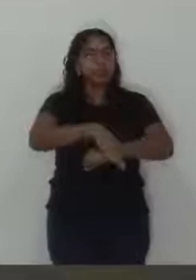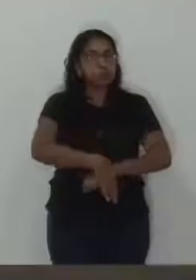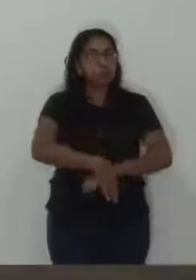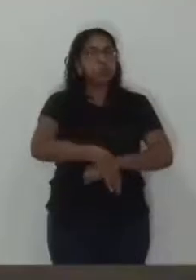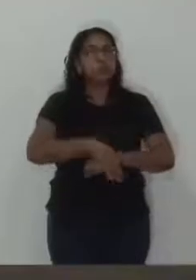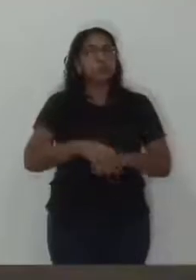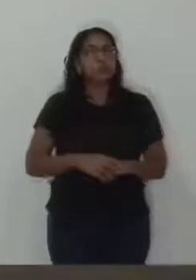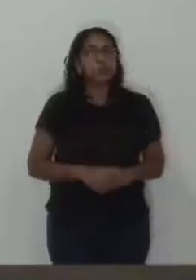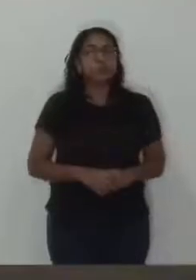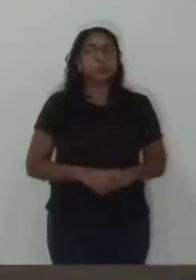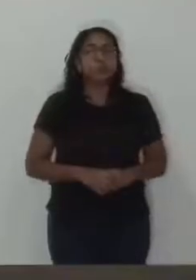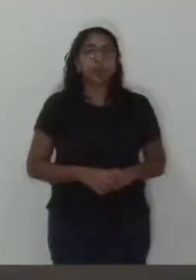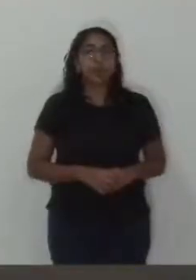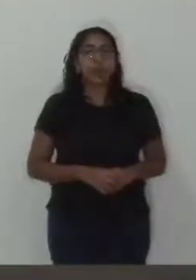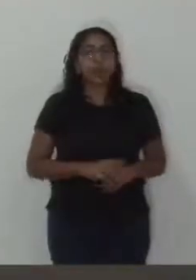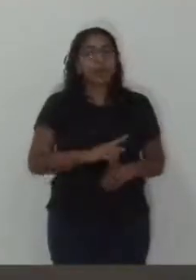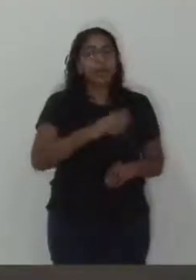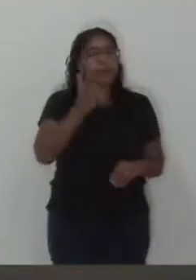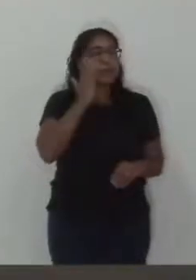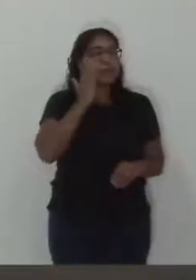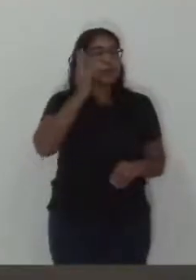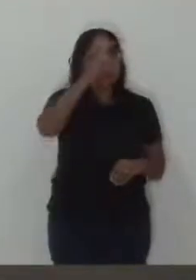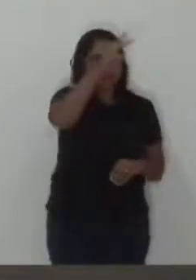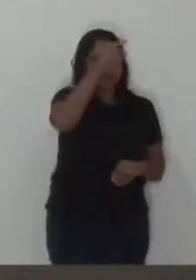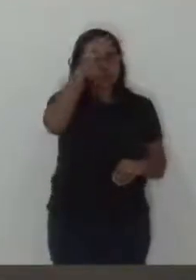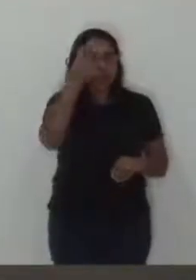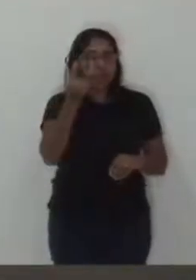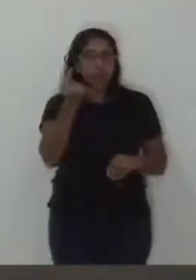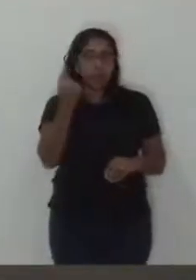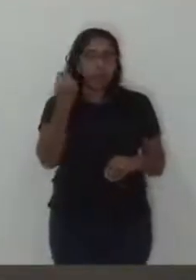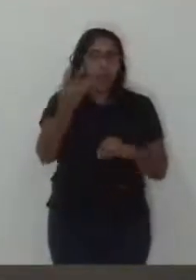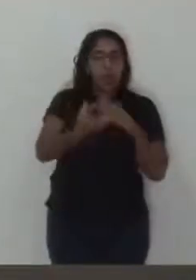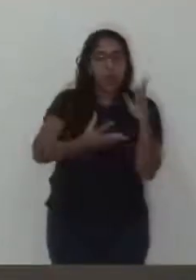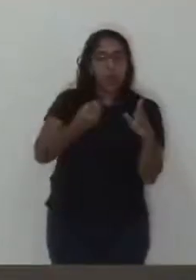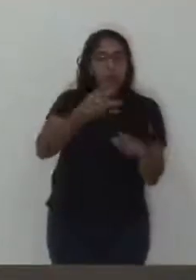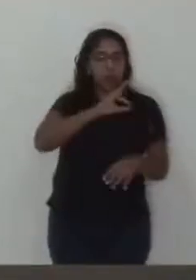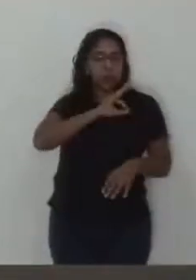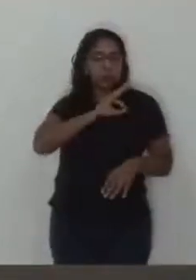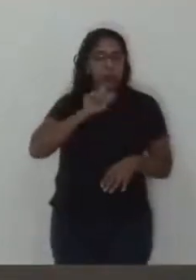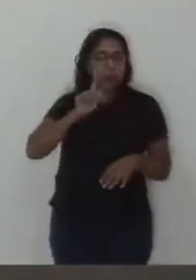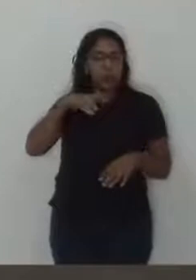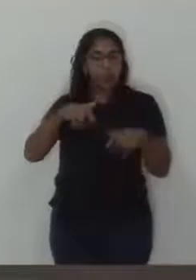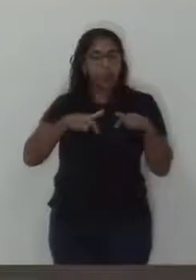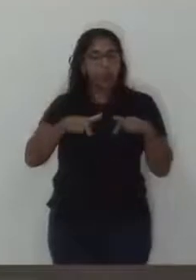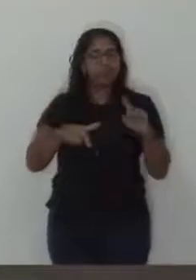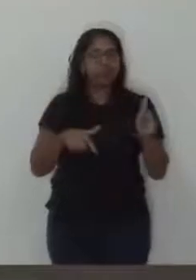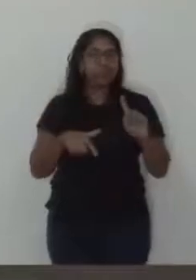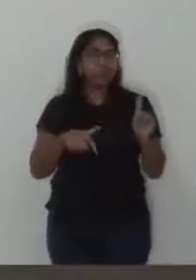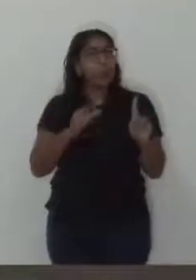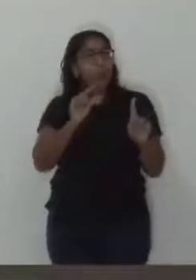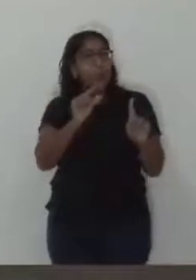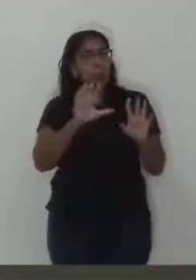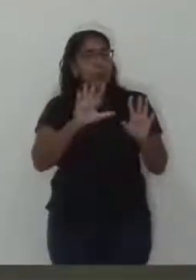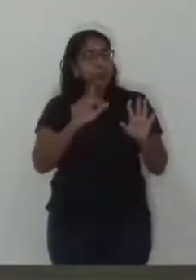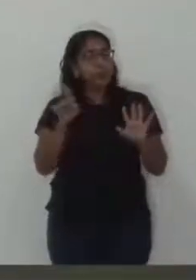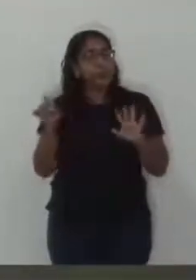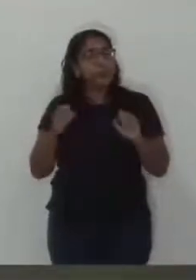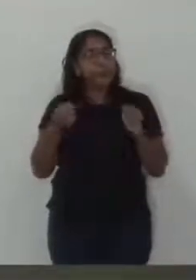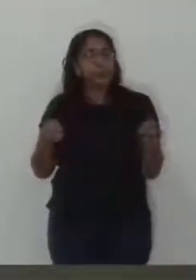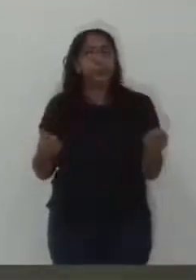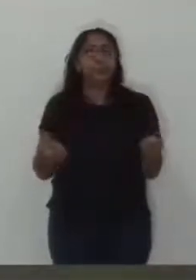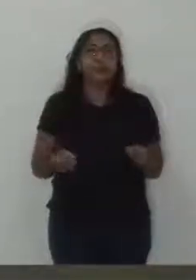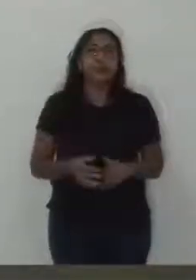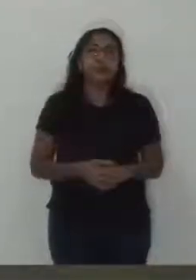tem, do contingente que tem, dada a proporção que se tomou, garantir a ordem nessas situações.